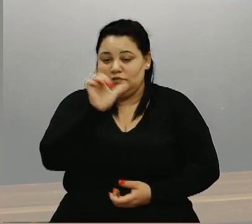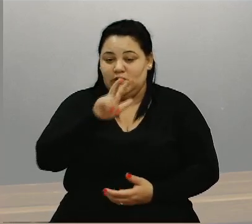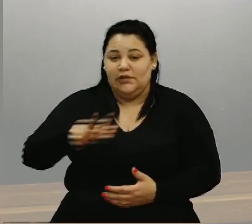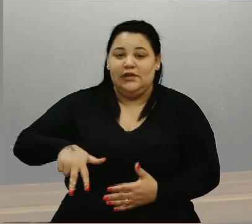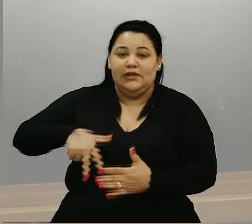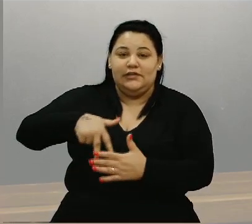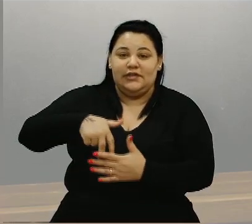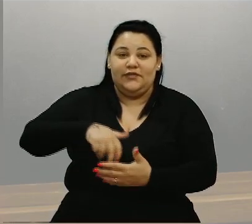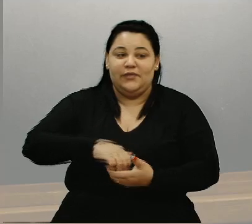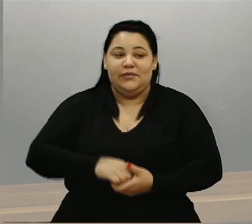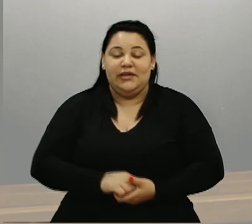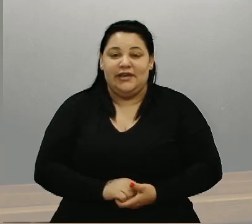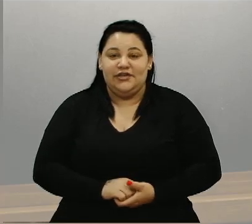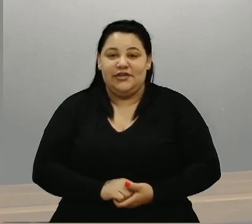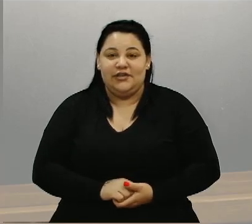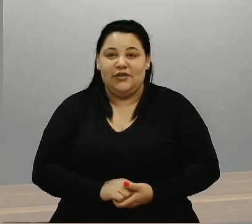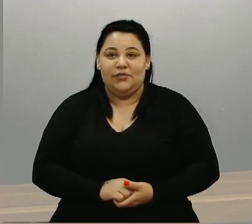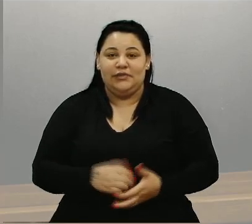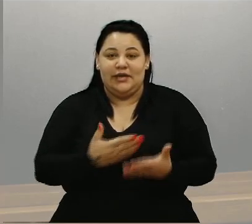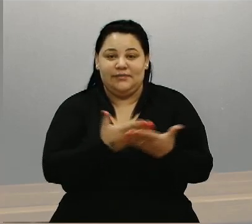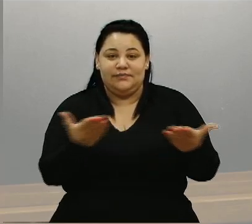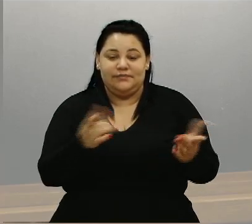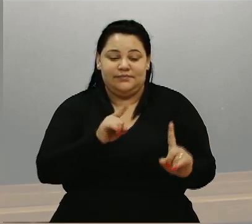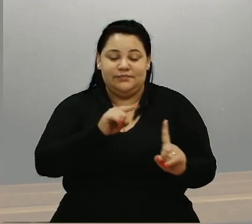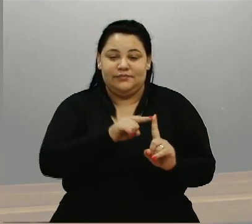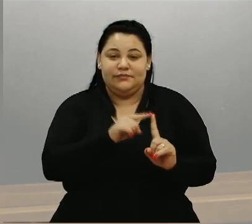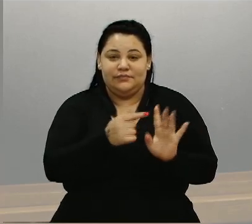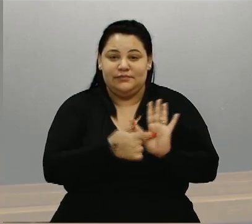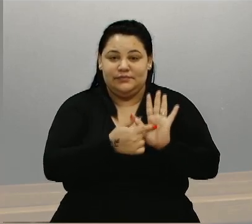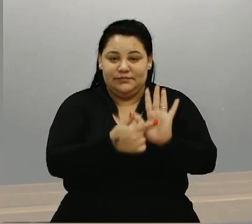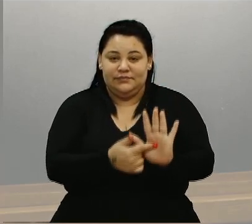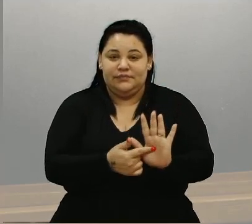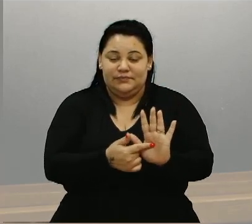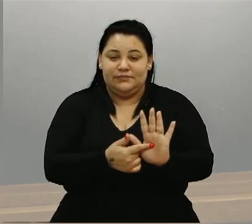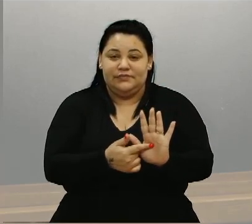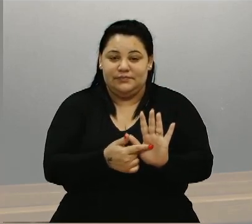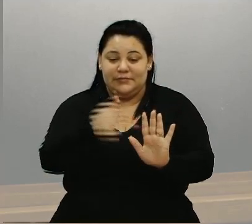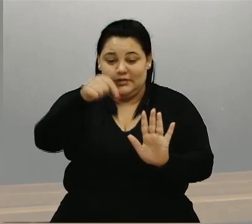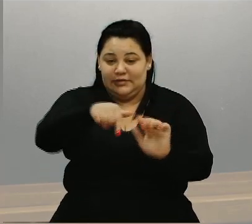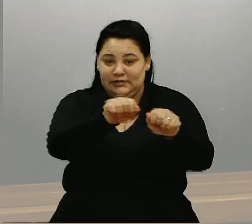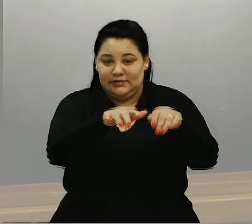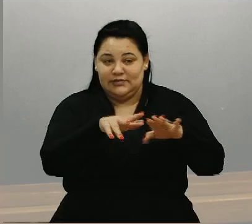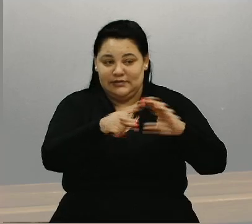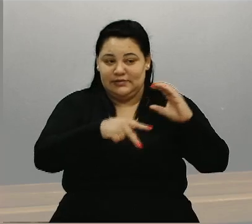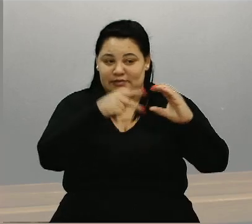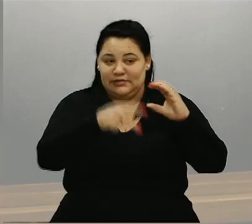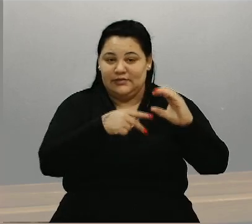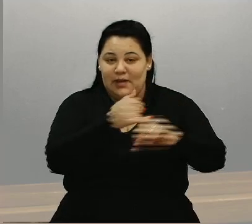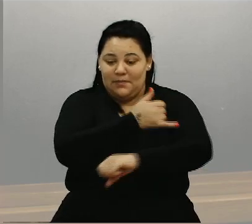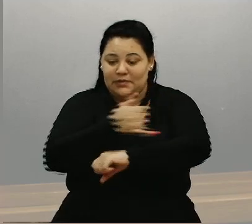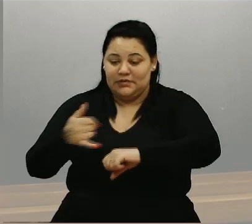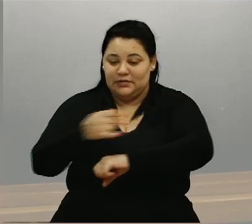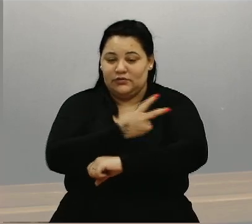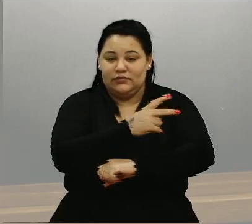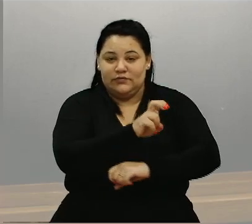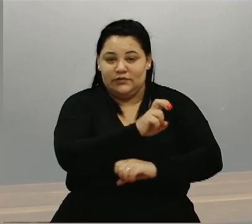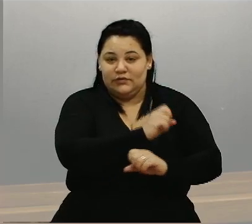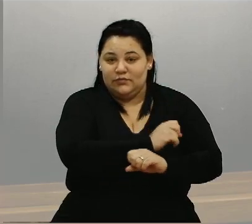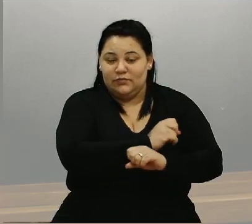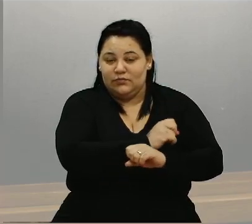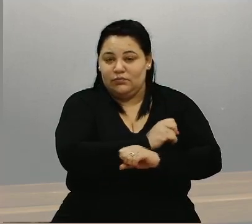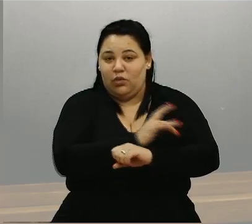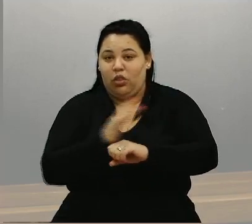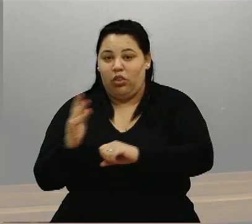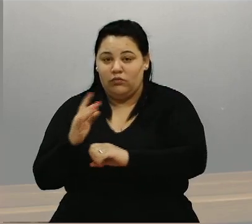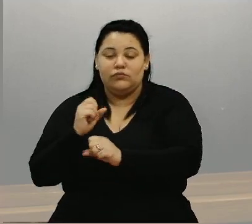do uso desse espaço para trazer ao Legislativo Caxiense a passagem dos 25 anos de atuação do